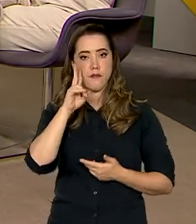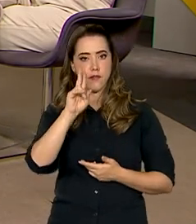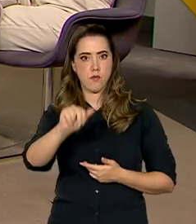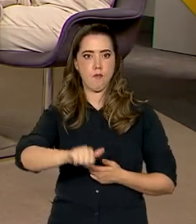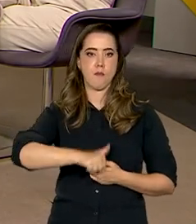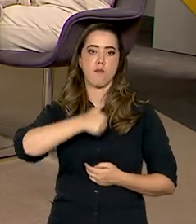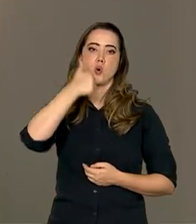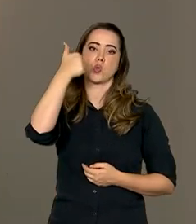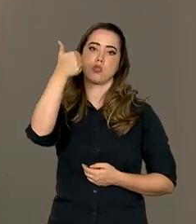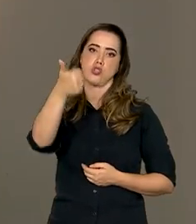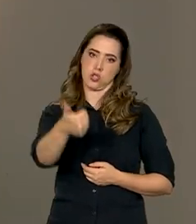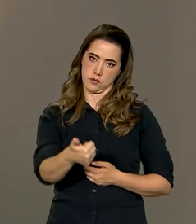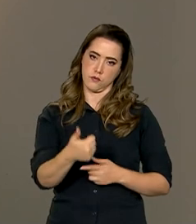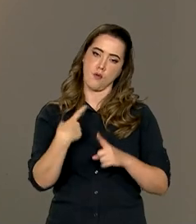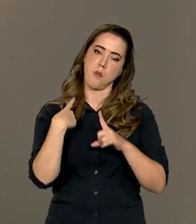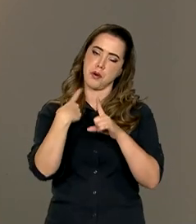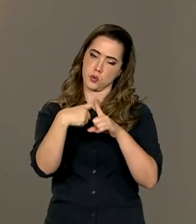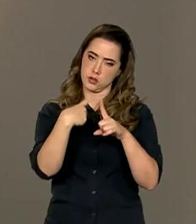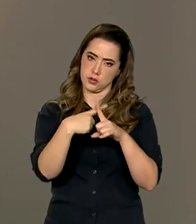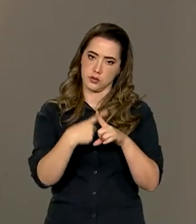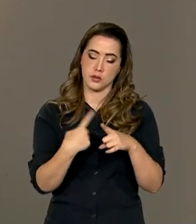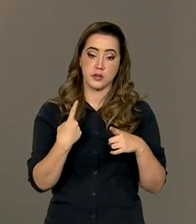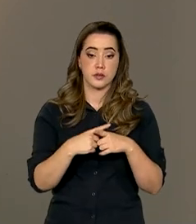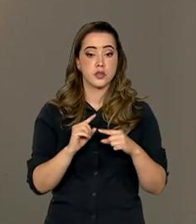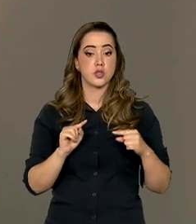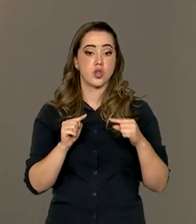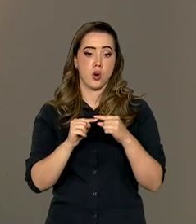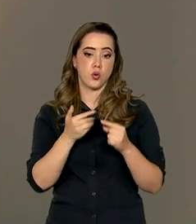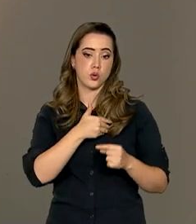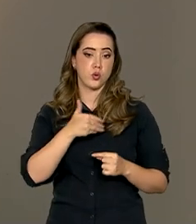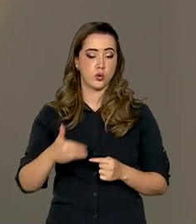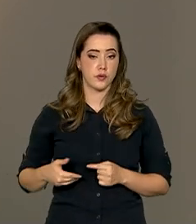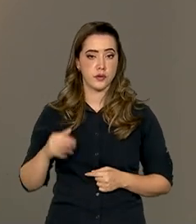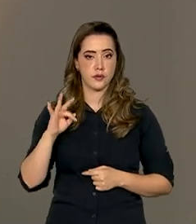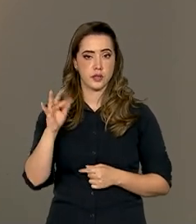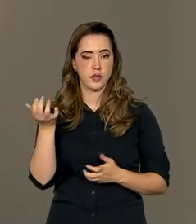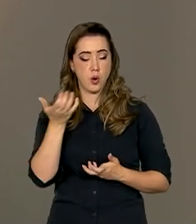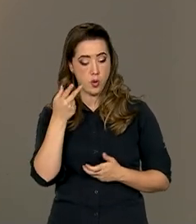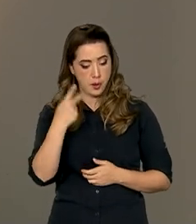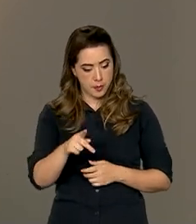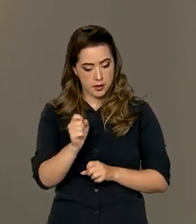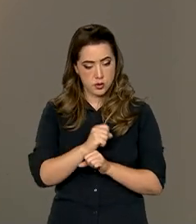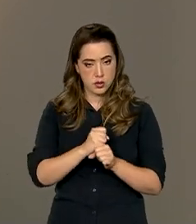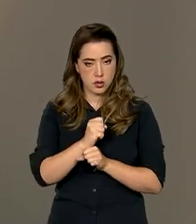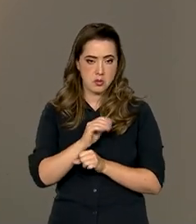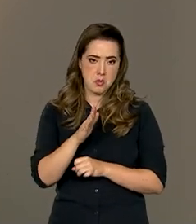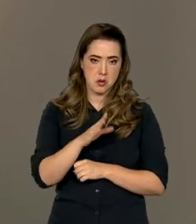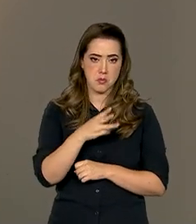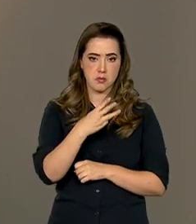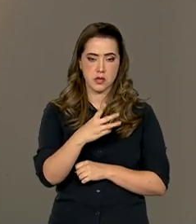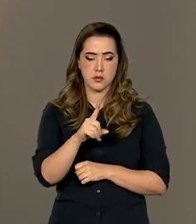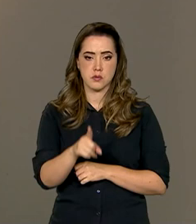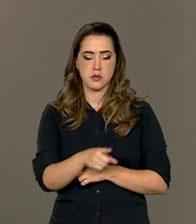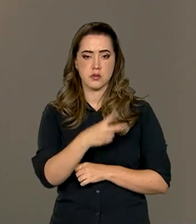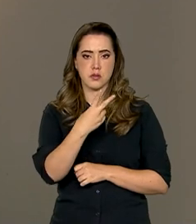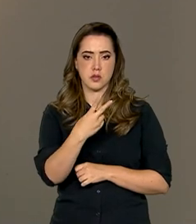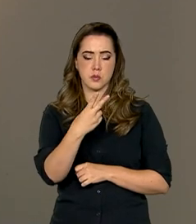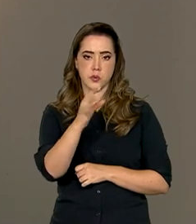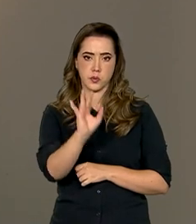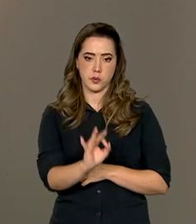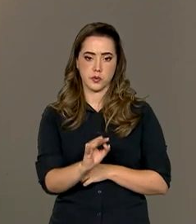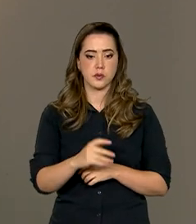vem ao encontro do que o governo está, de alguma vez, prevendo para o crescimento desse ano, que é algo próximo a 3,2.